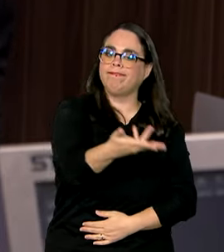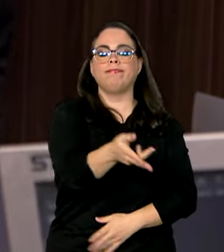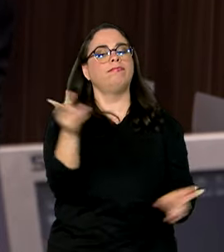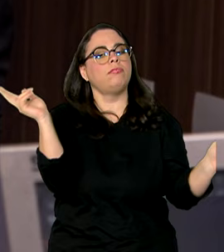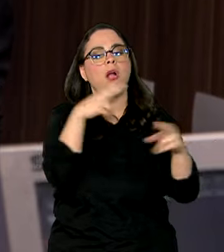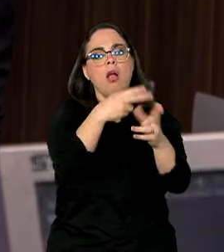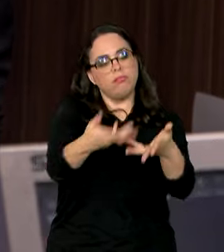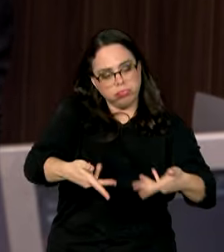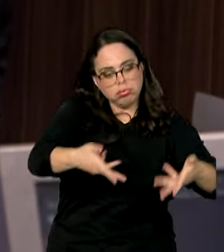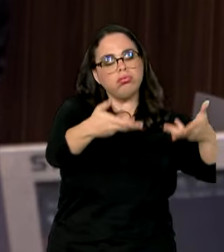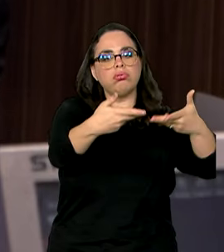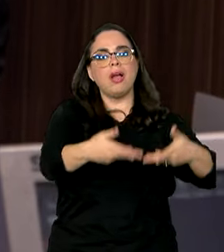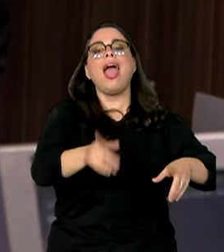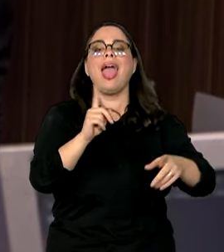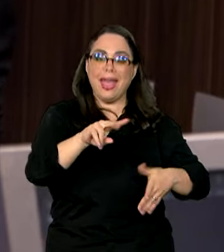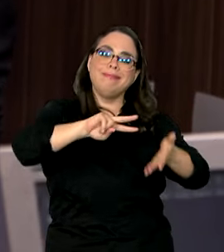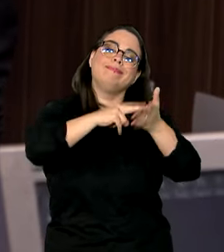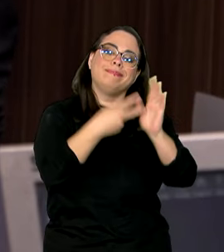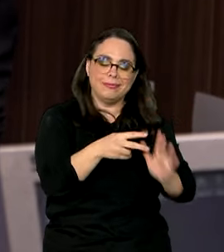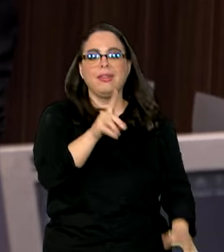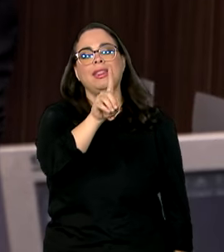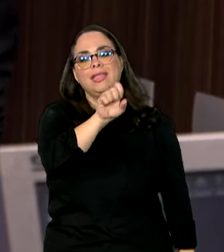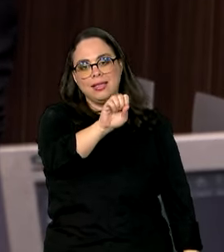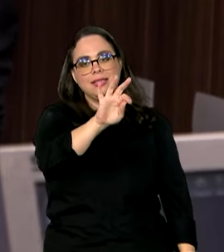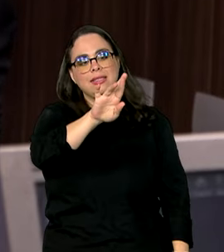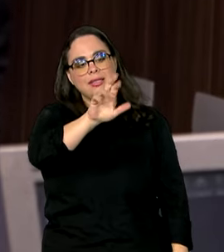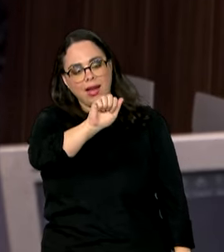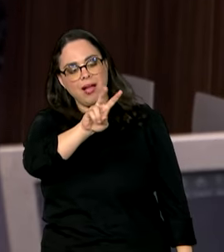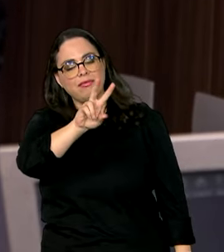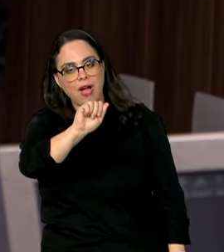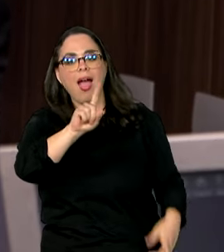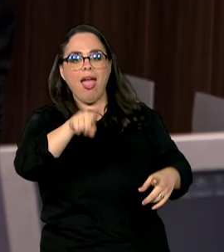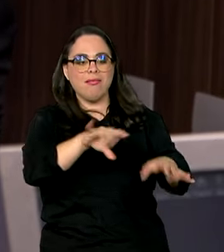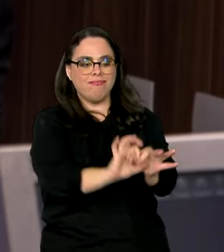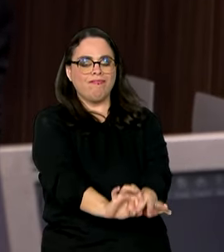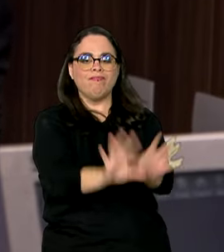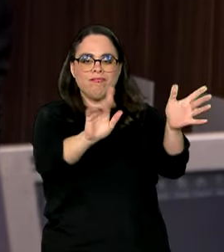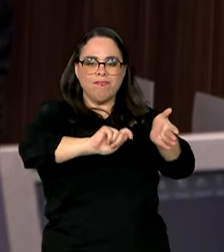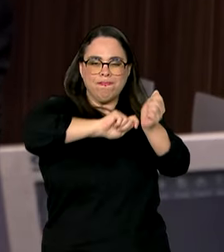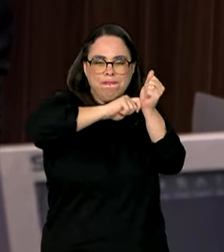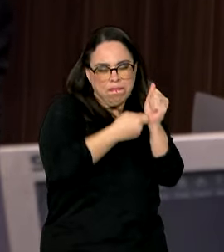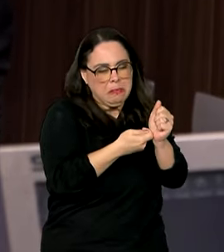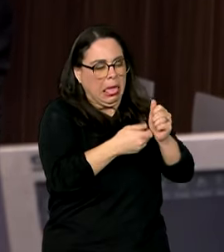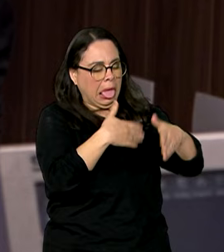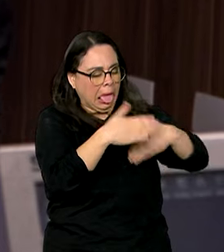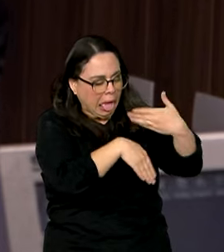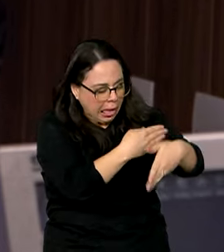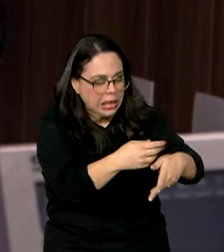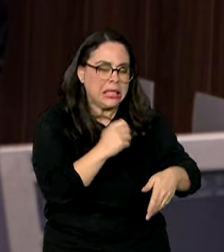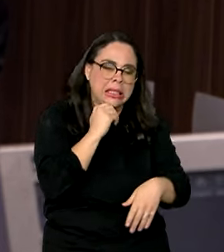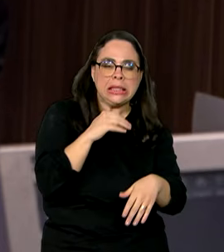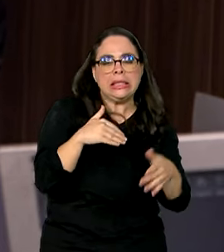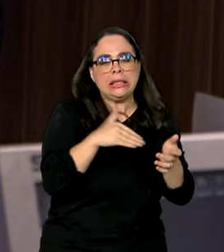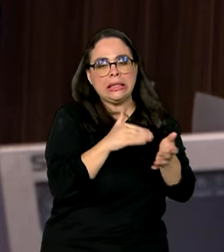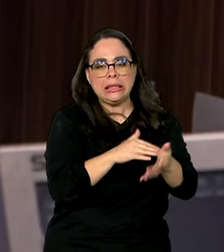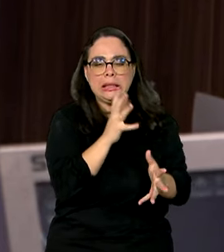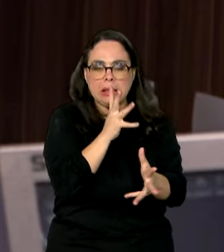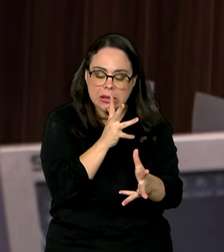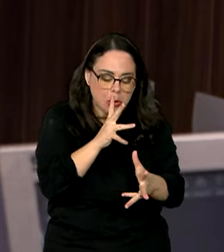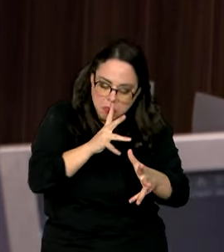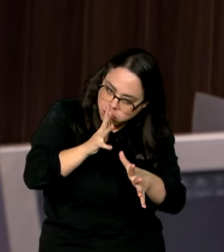agilizar, destravar a análise de licenças, para que a gente possa acelerar o crescimento e os